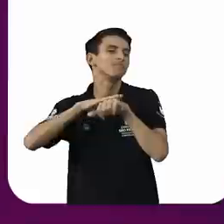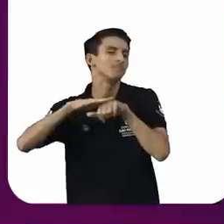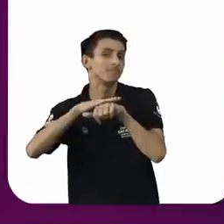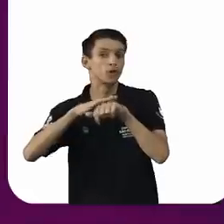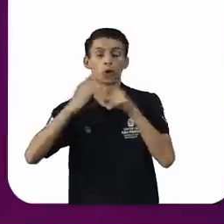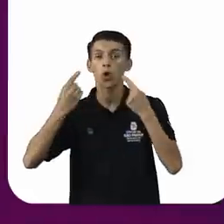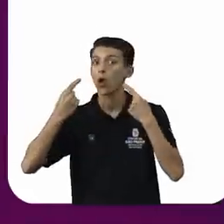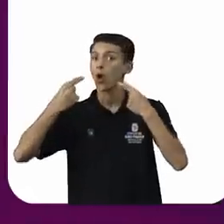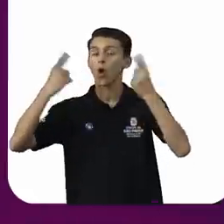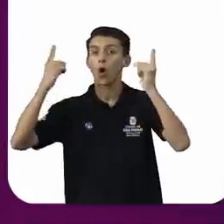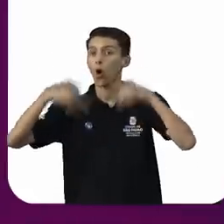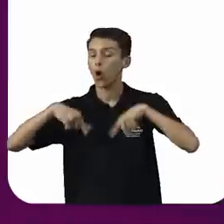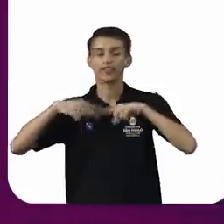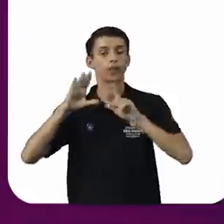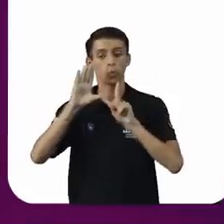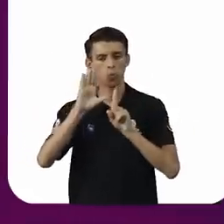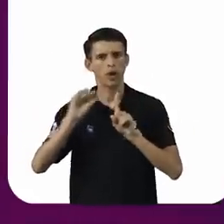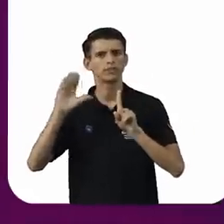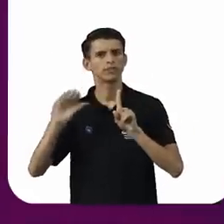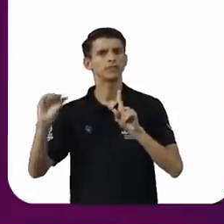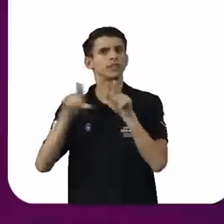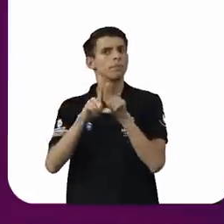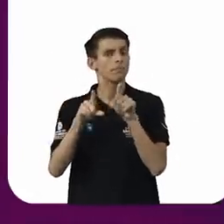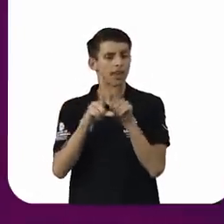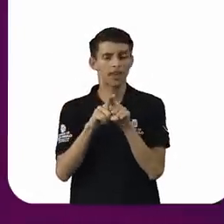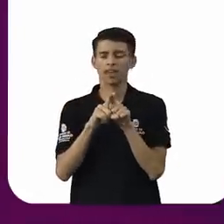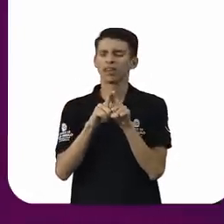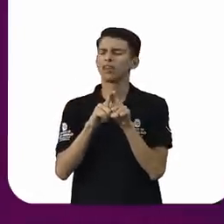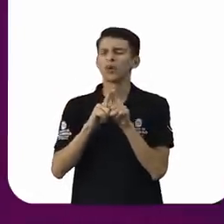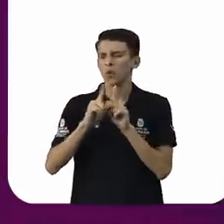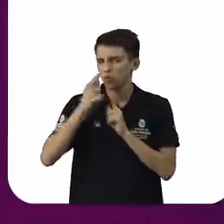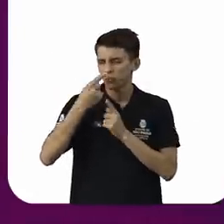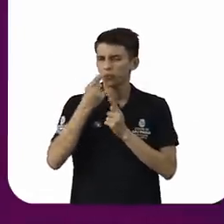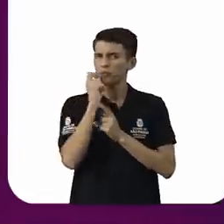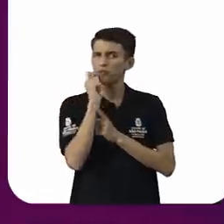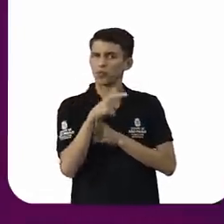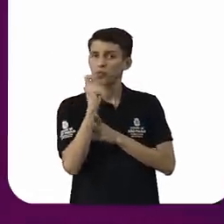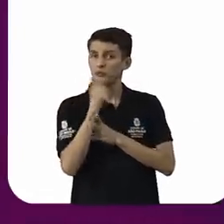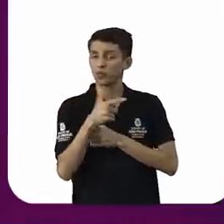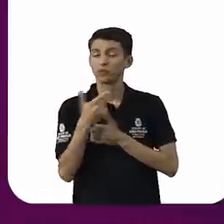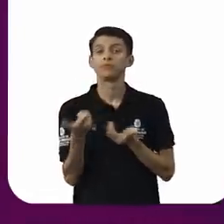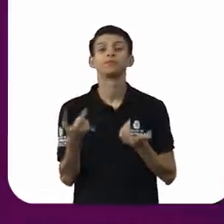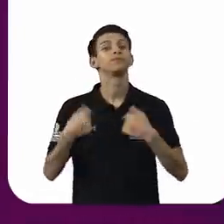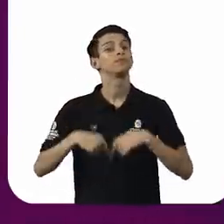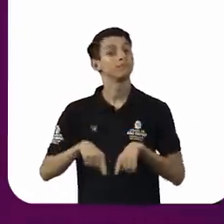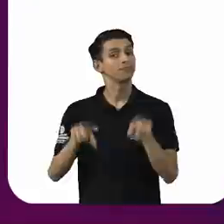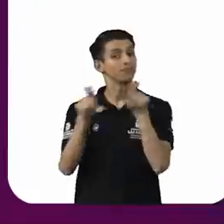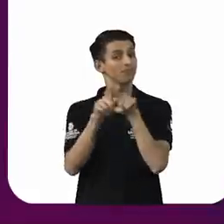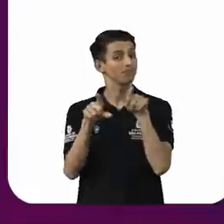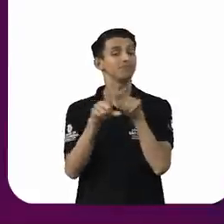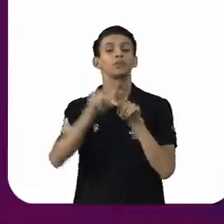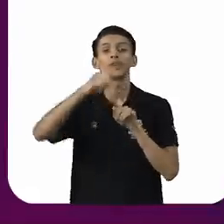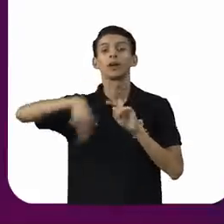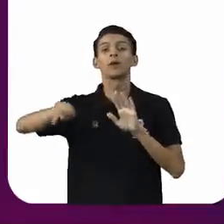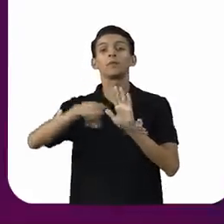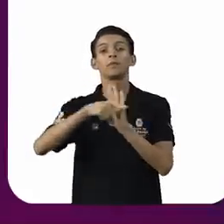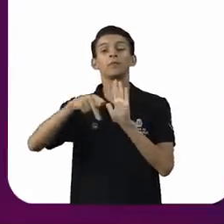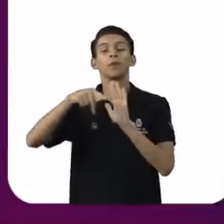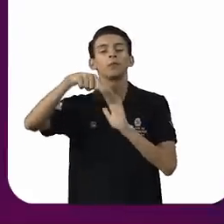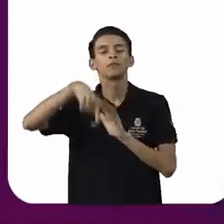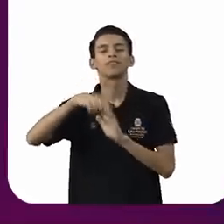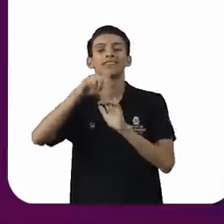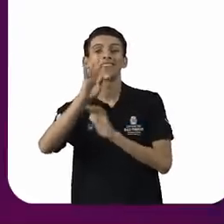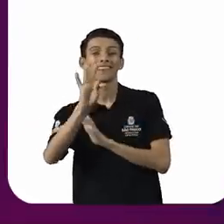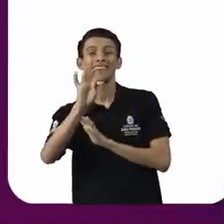Assédio e à Discriminação. Esta é uma ação promovida pelo Tribunal Regional Eleitoral do Estado de São Paulo